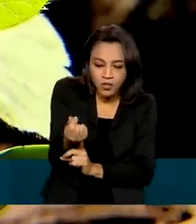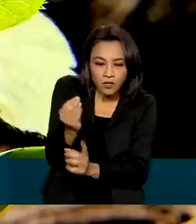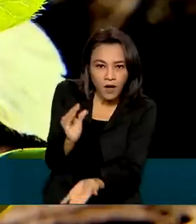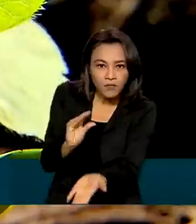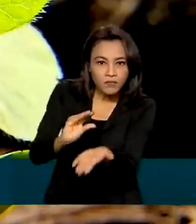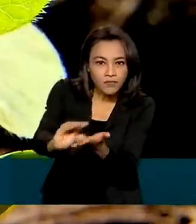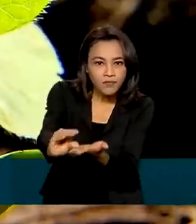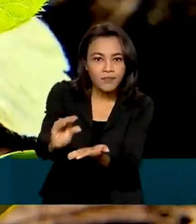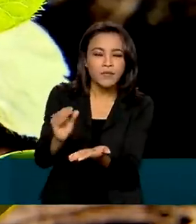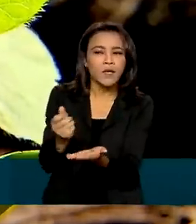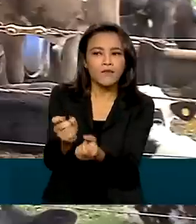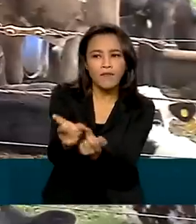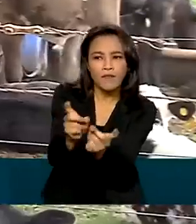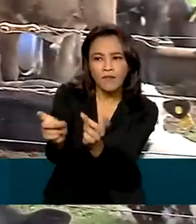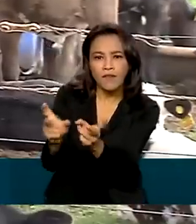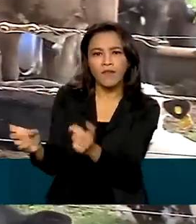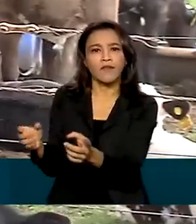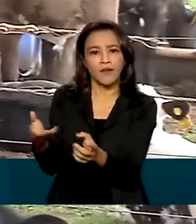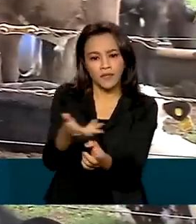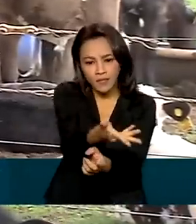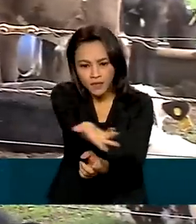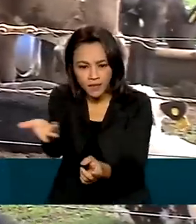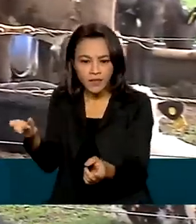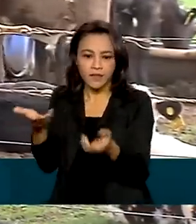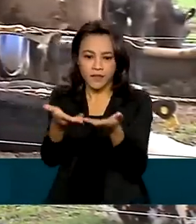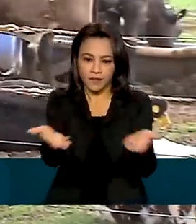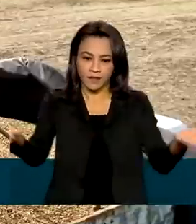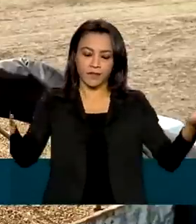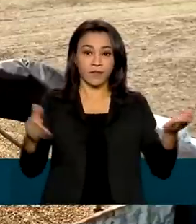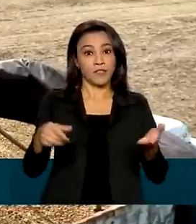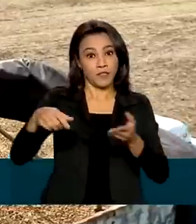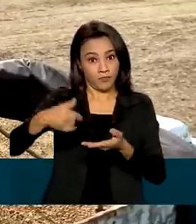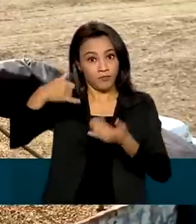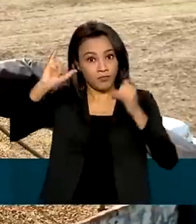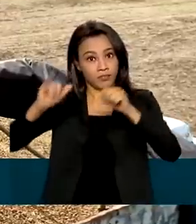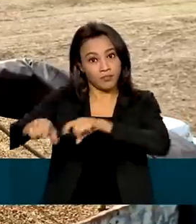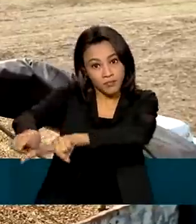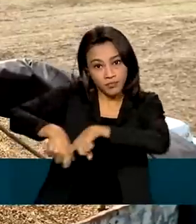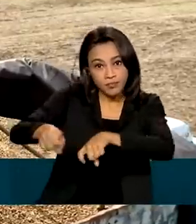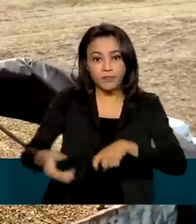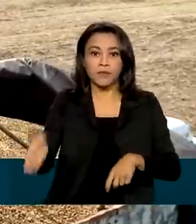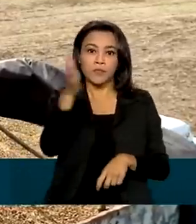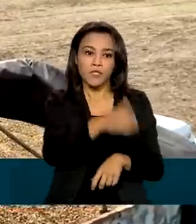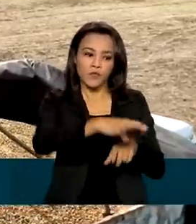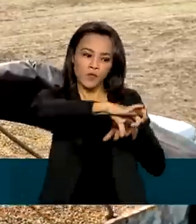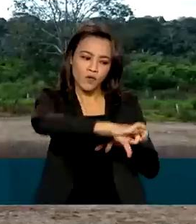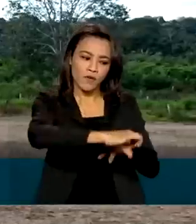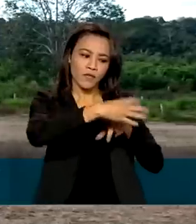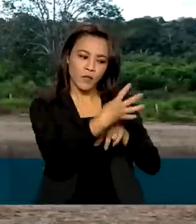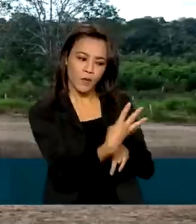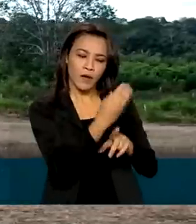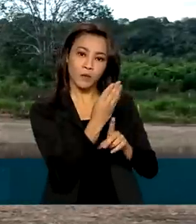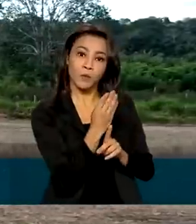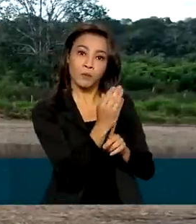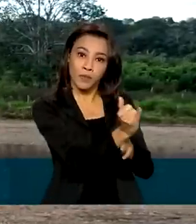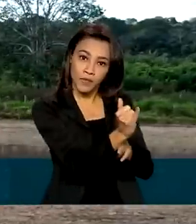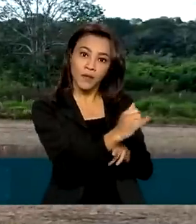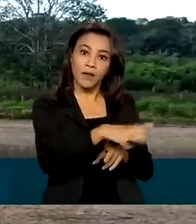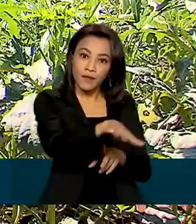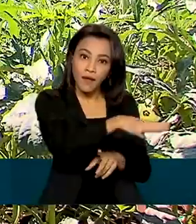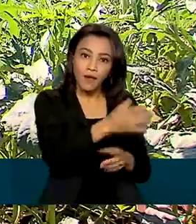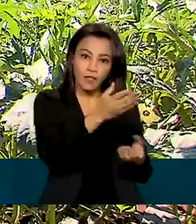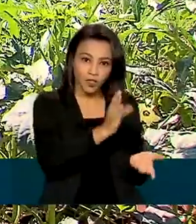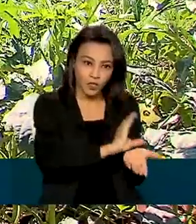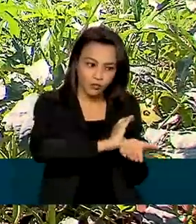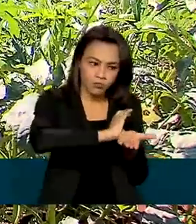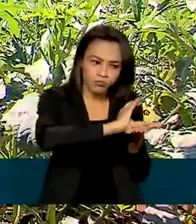custeio e comercialização da produção agropecuária nacional e os outros 94 bilhões serão para investimentos.